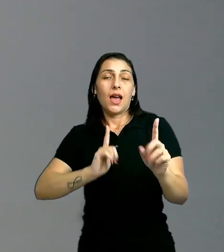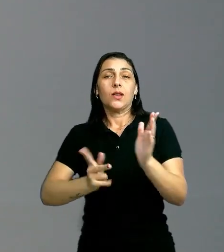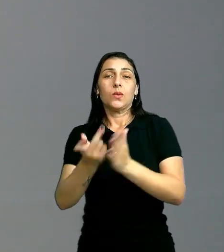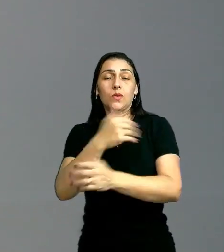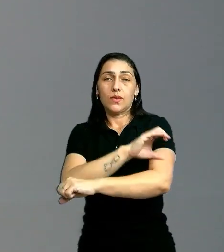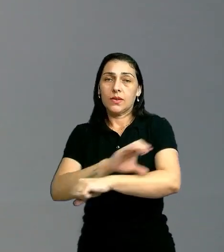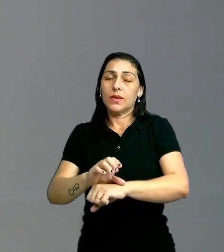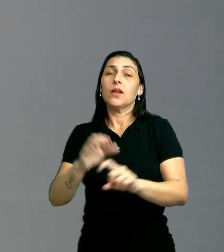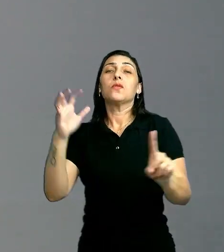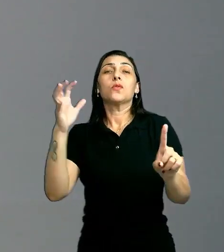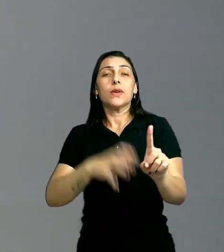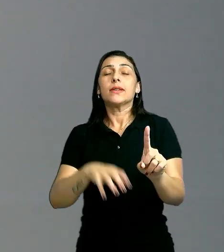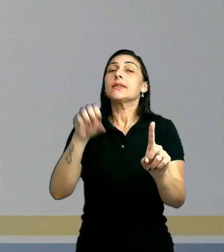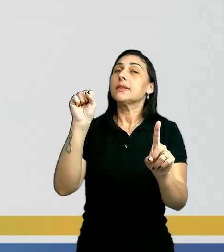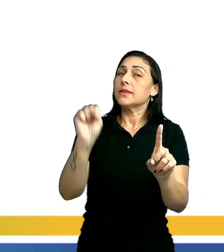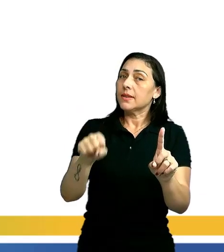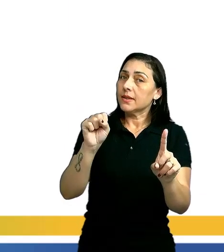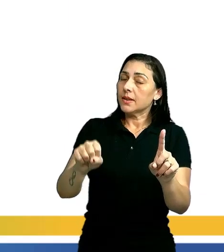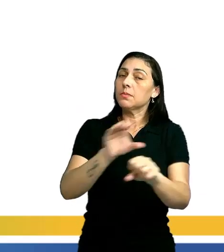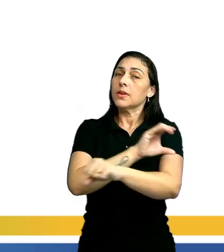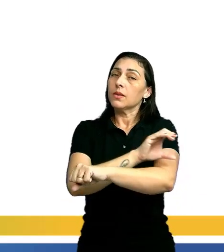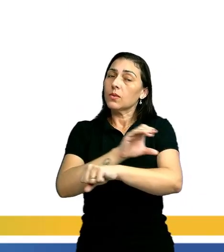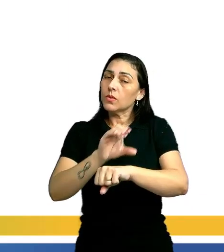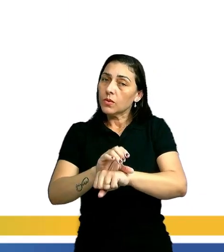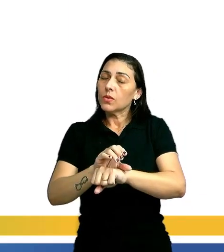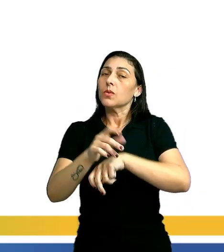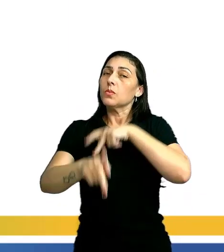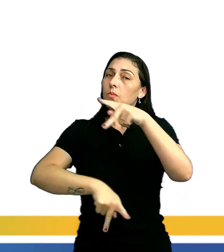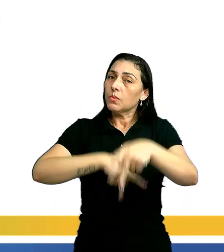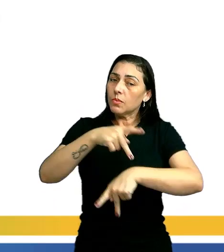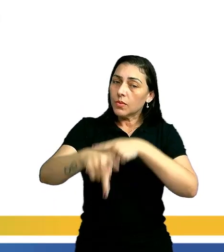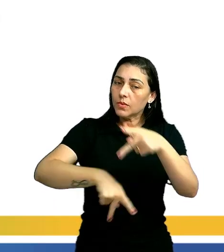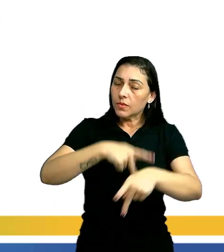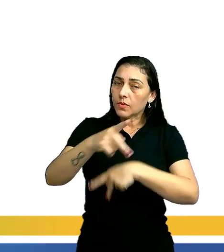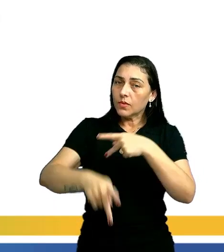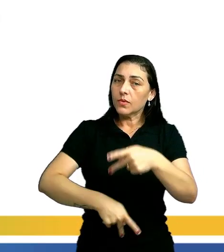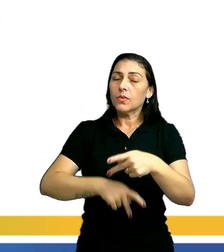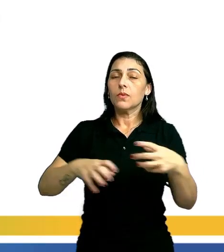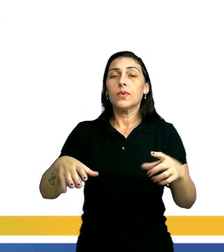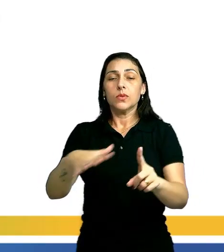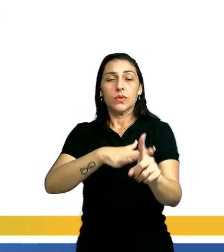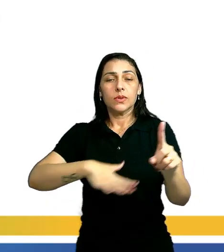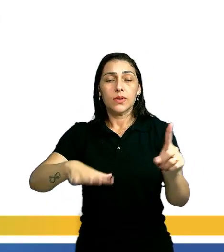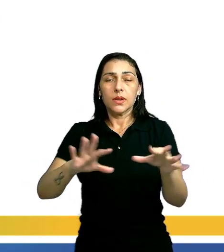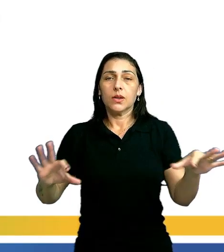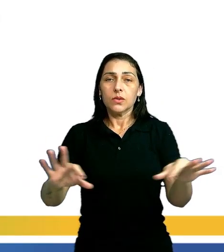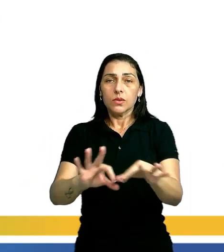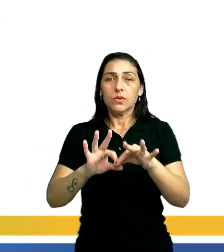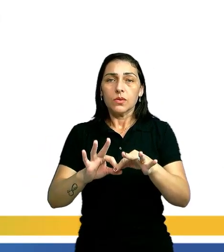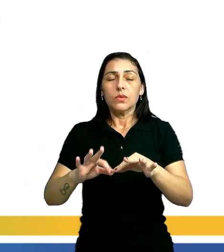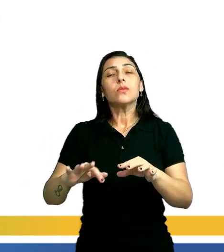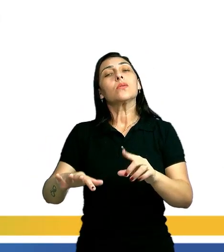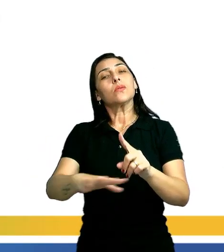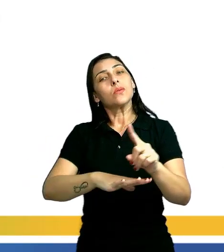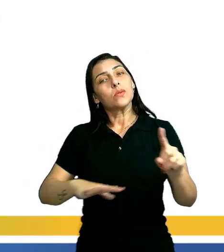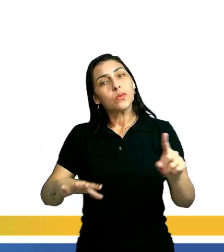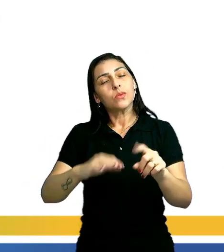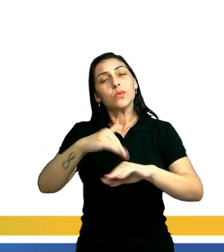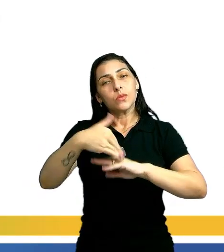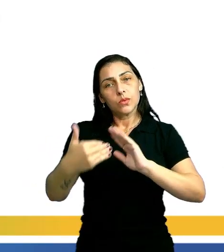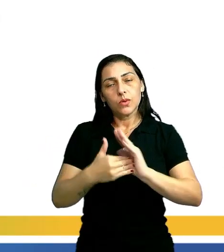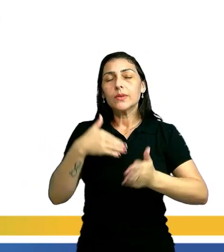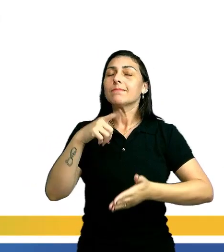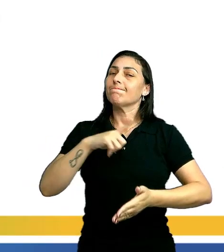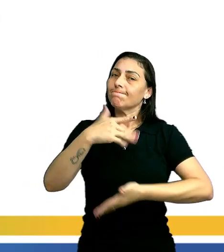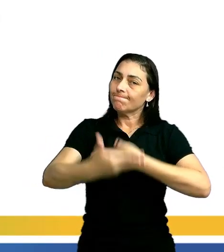são, sim, influenciadas pela cultura, pela sociedade como um todo. As manifestações artísticas têm uma